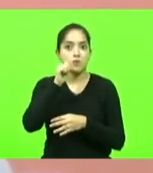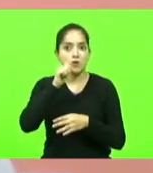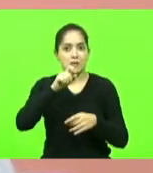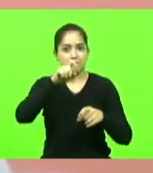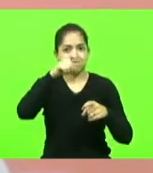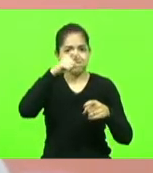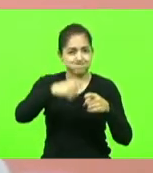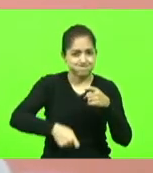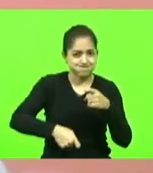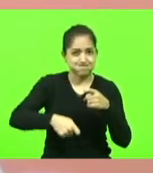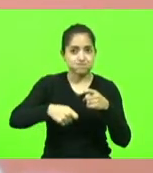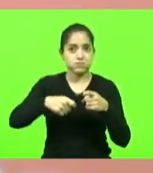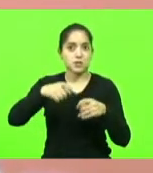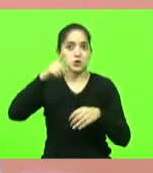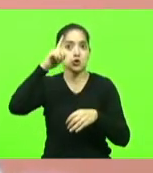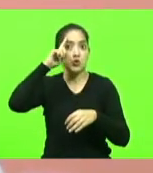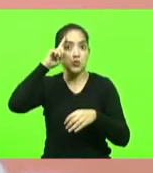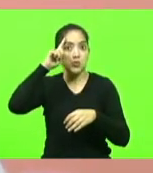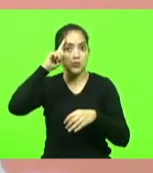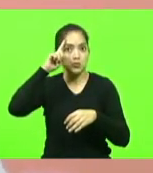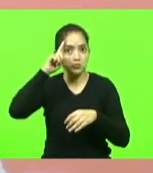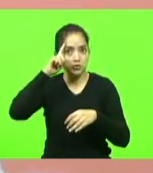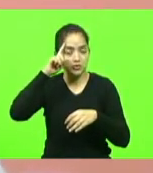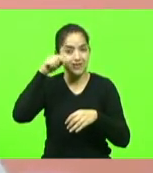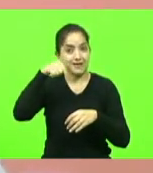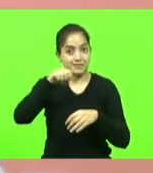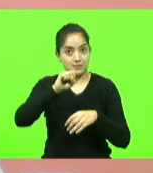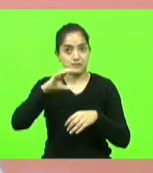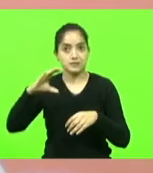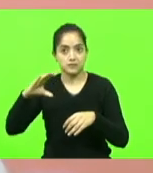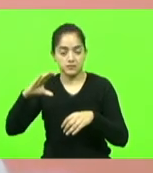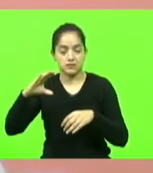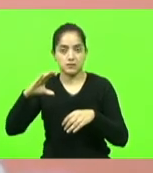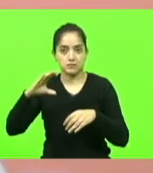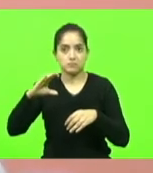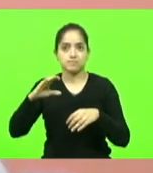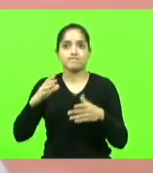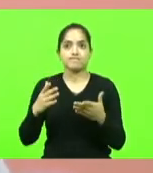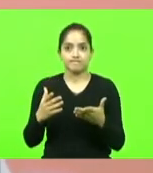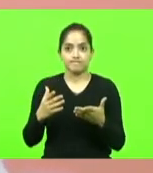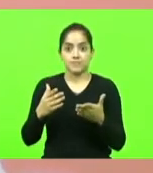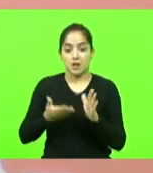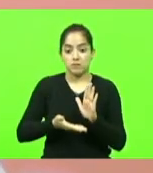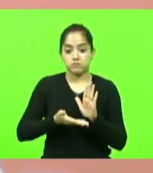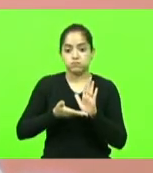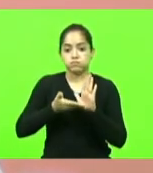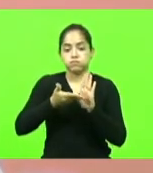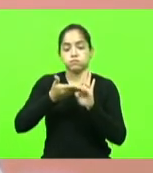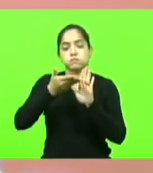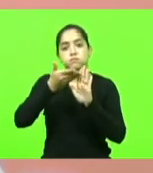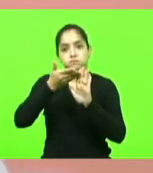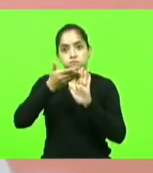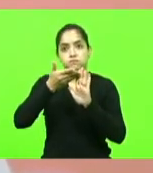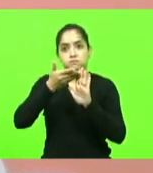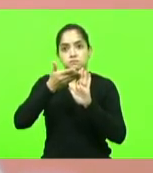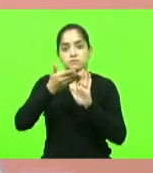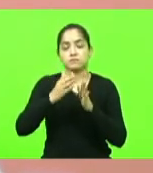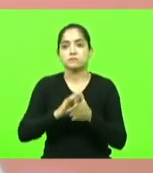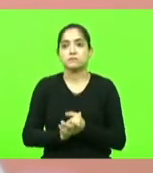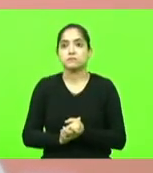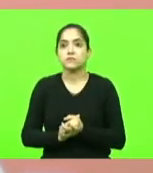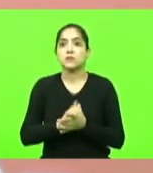diariamente no nosso estado um número acima da média nacional na